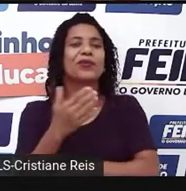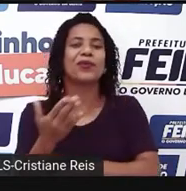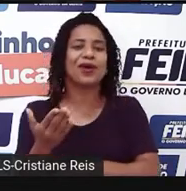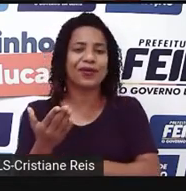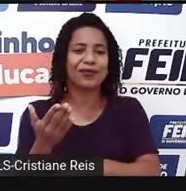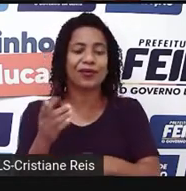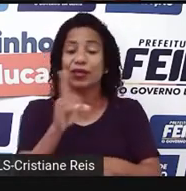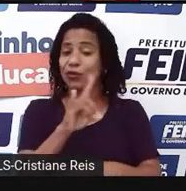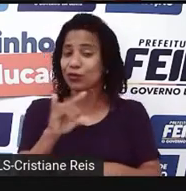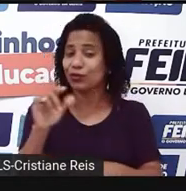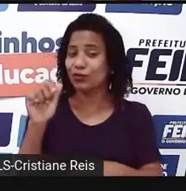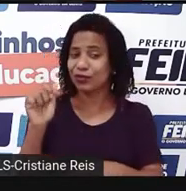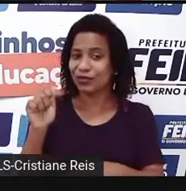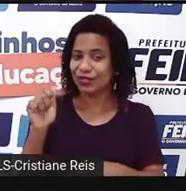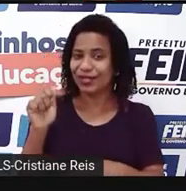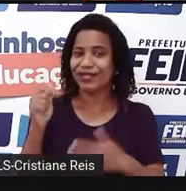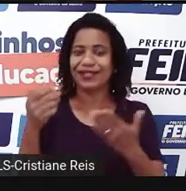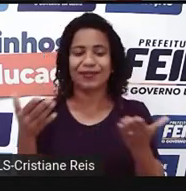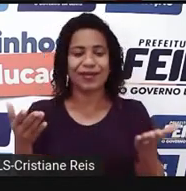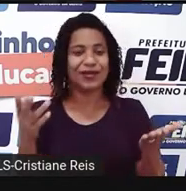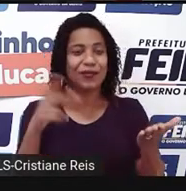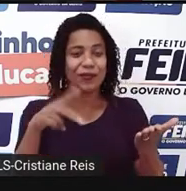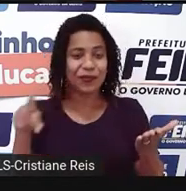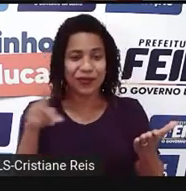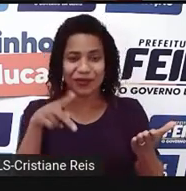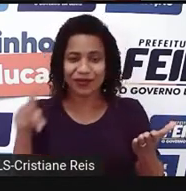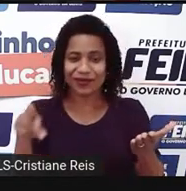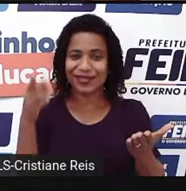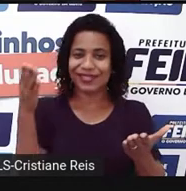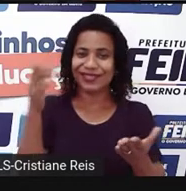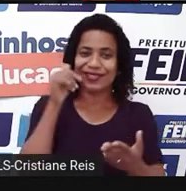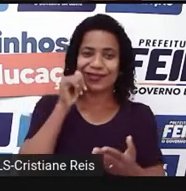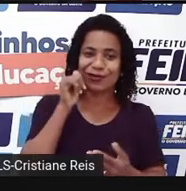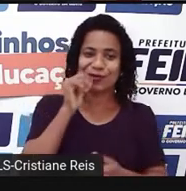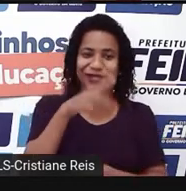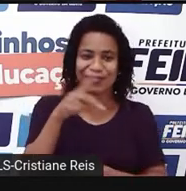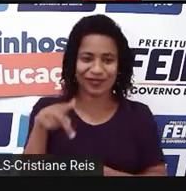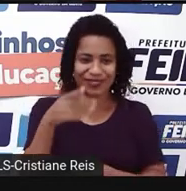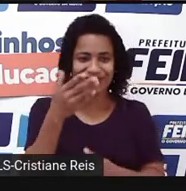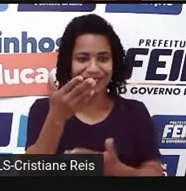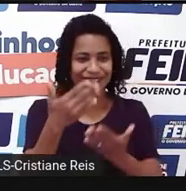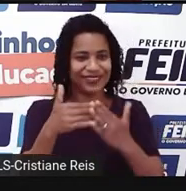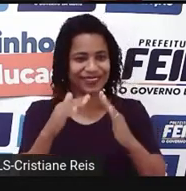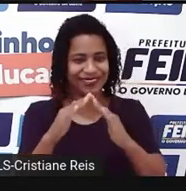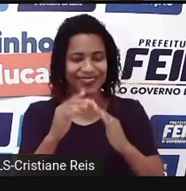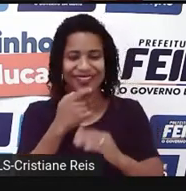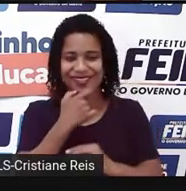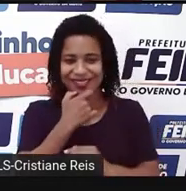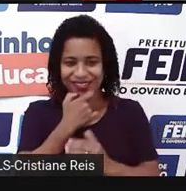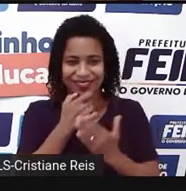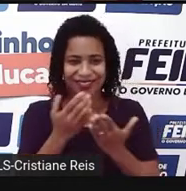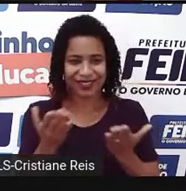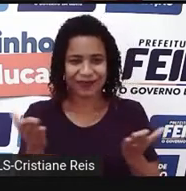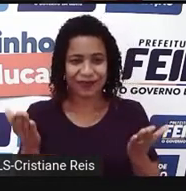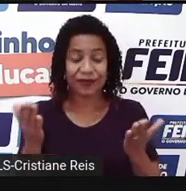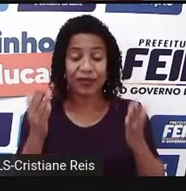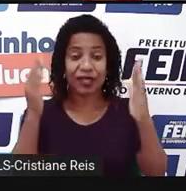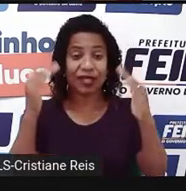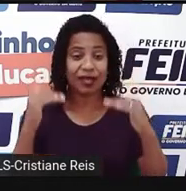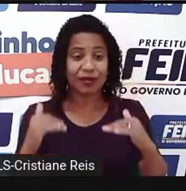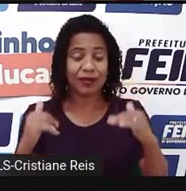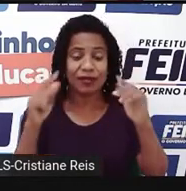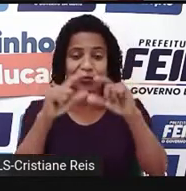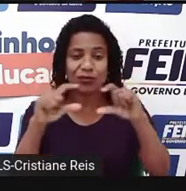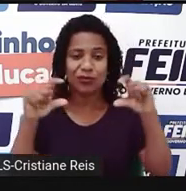nossa aula de hoje, and teacher, o nome do seu professor ou de sua professora de inglês. Abaixo do cabeçalho,